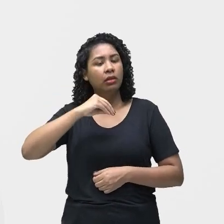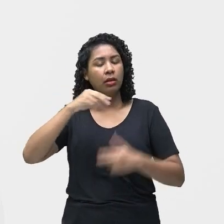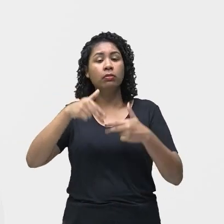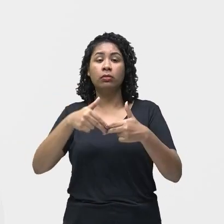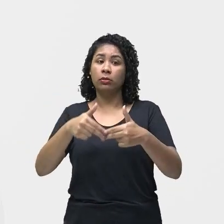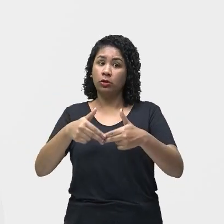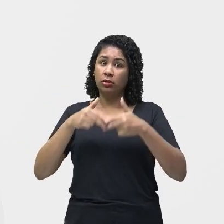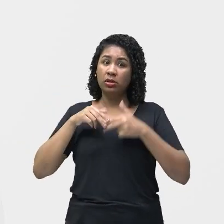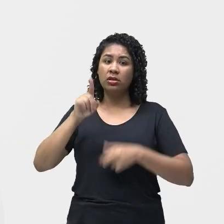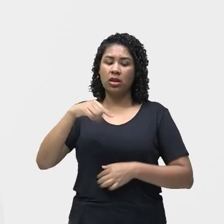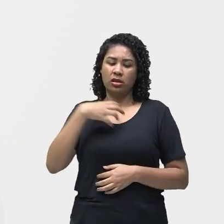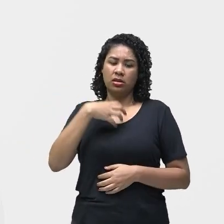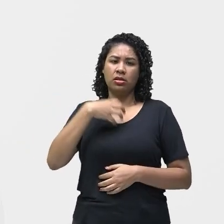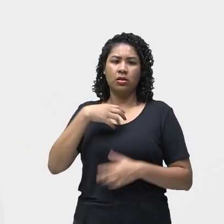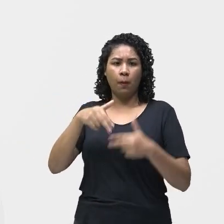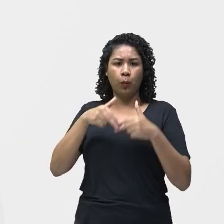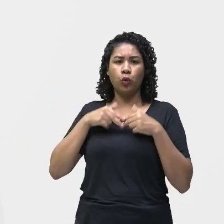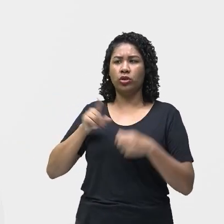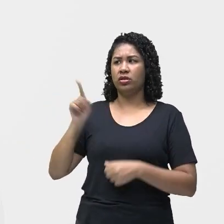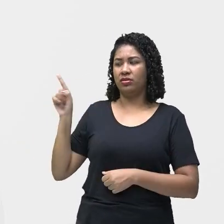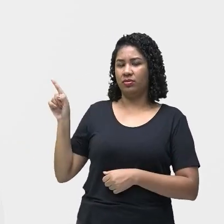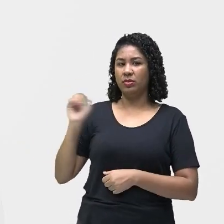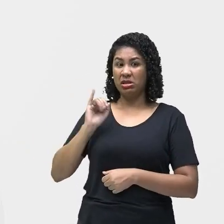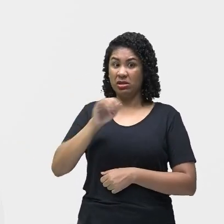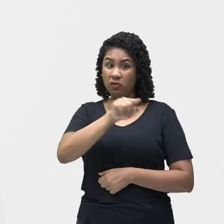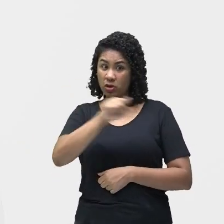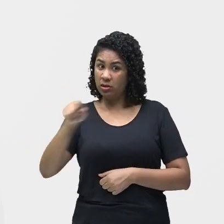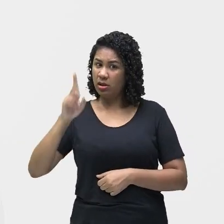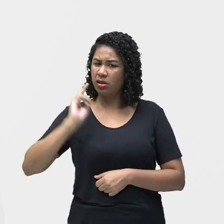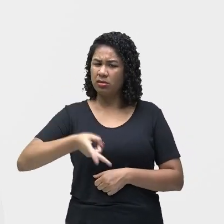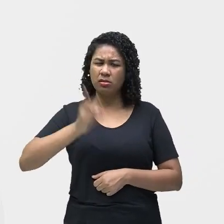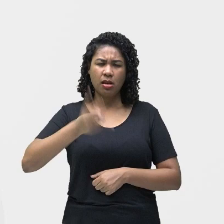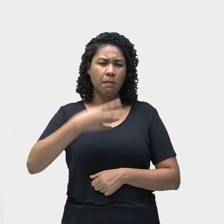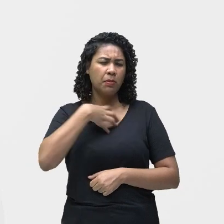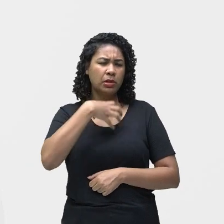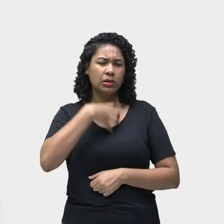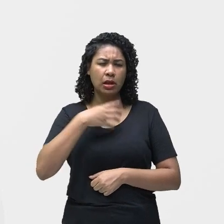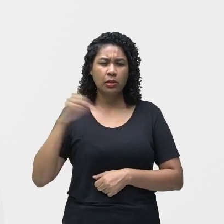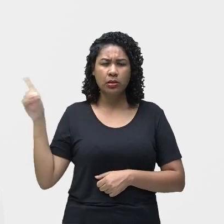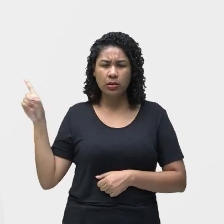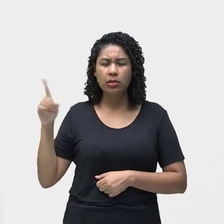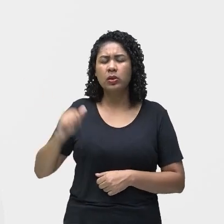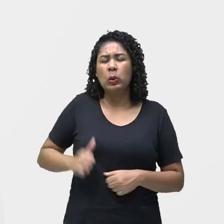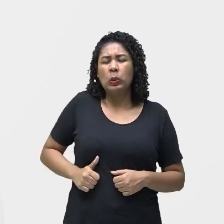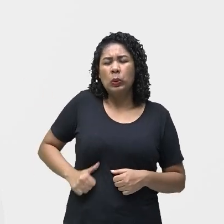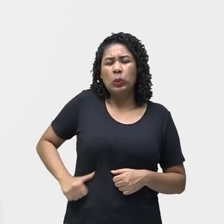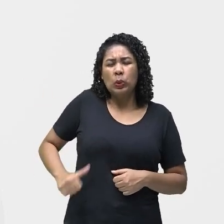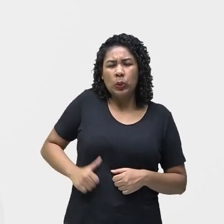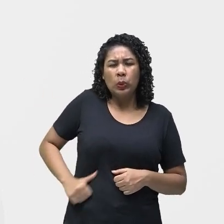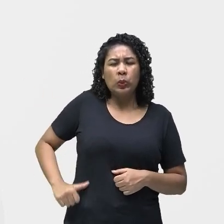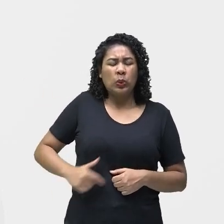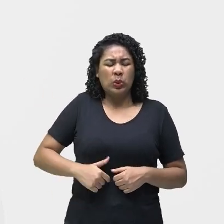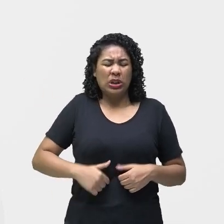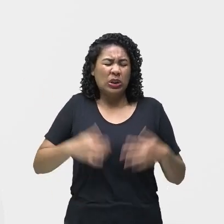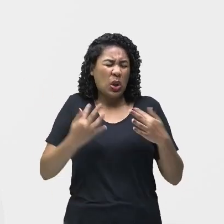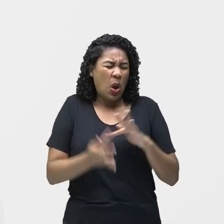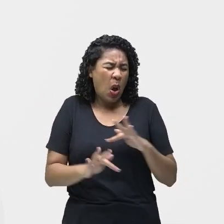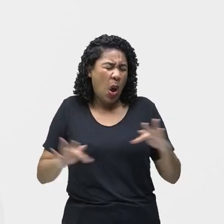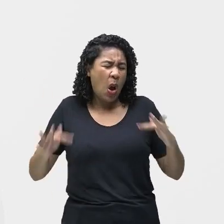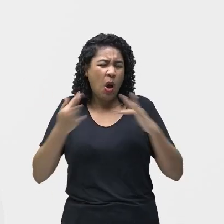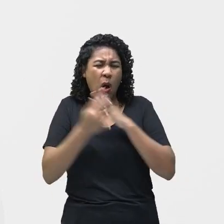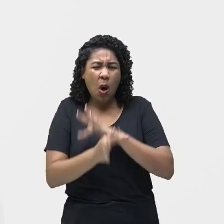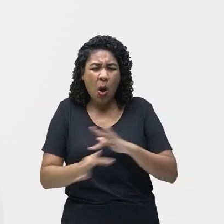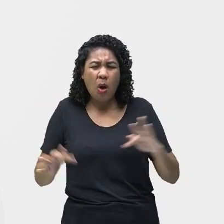ser de ameba. Então, se você tem uma frequência de diarreia, de cólicas intestinais,